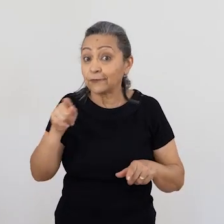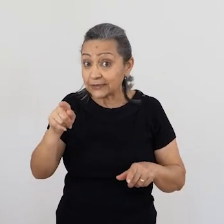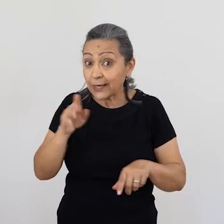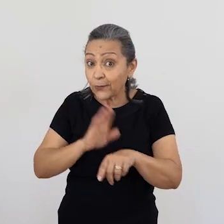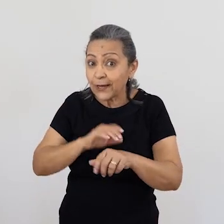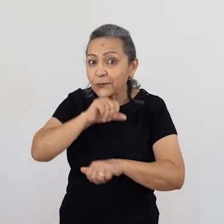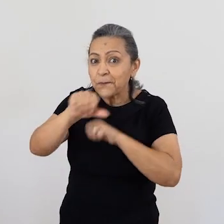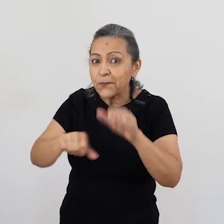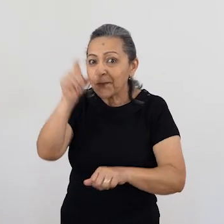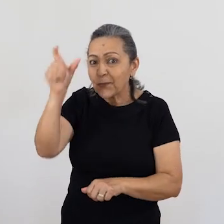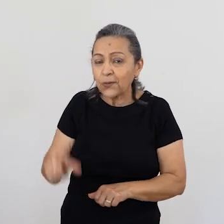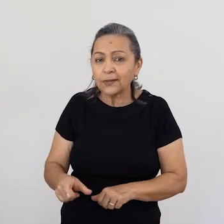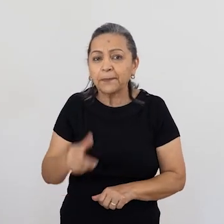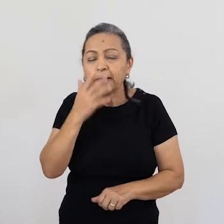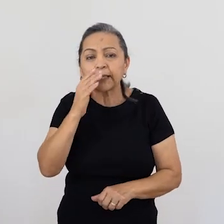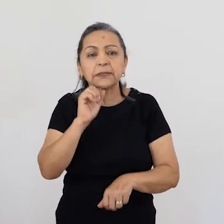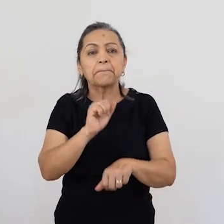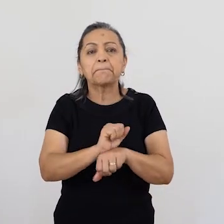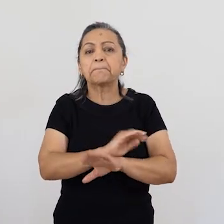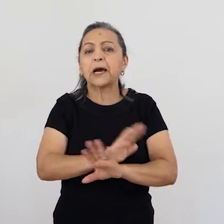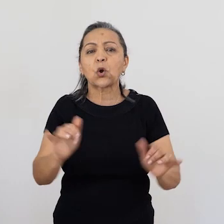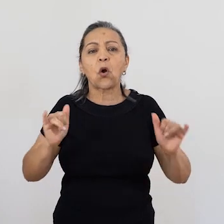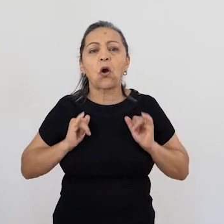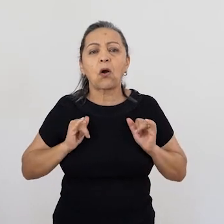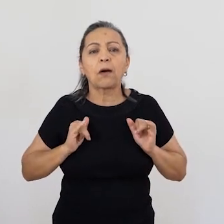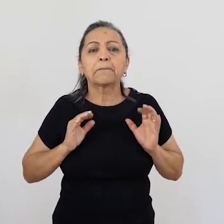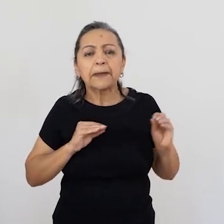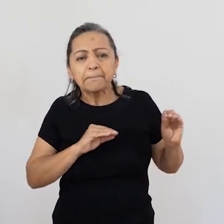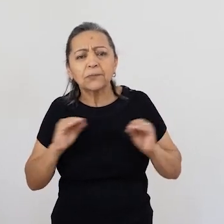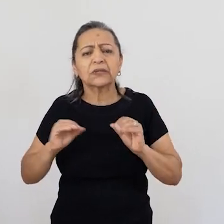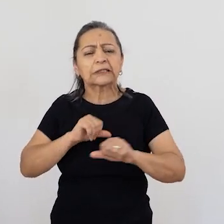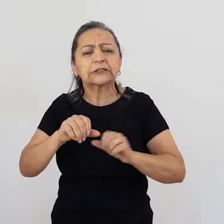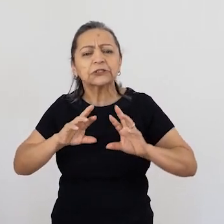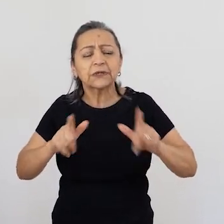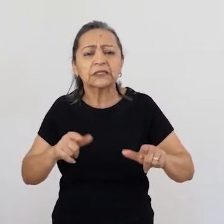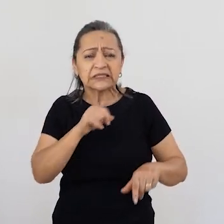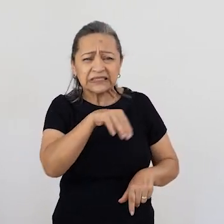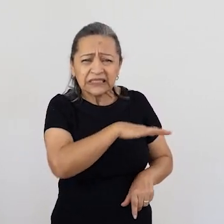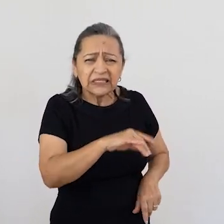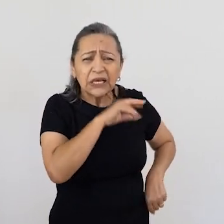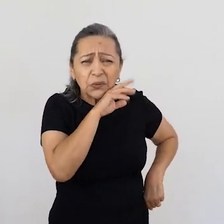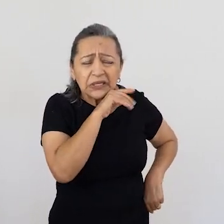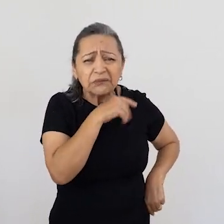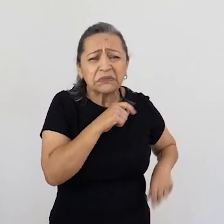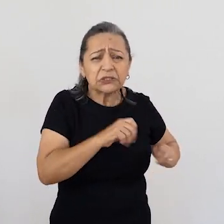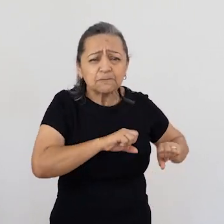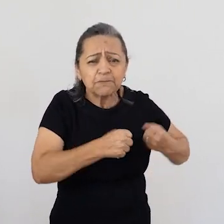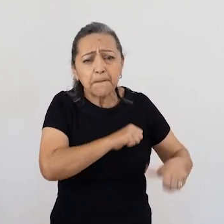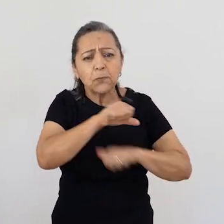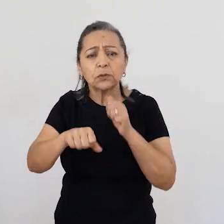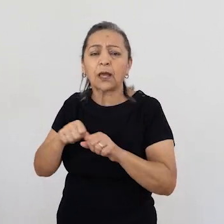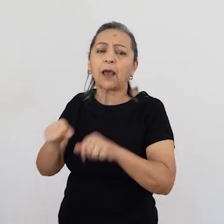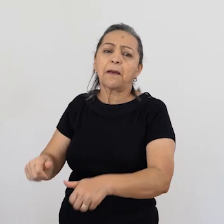regenerativa? E você, quando você muda, você sai da zona de conforto, mesmo que esteja ruim. É